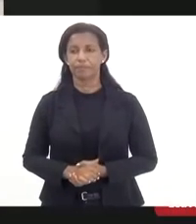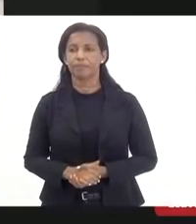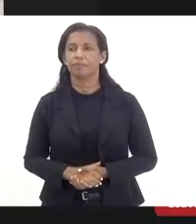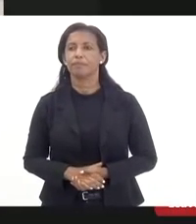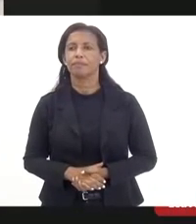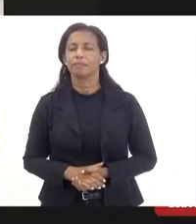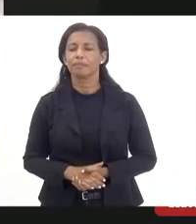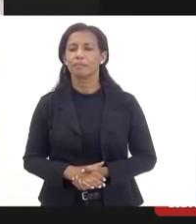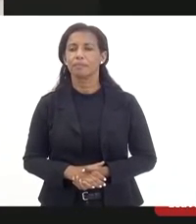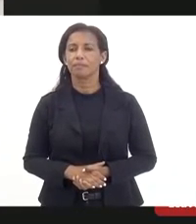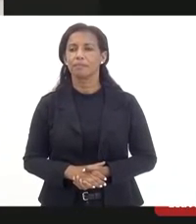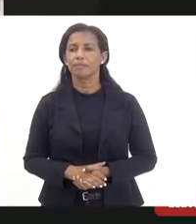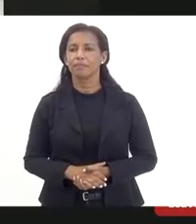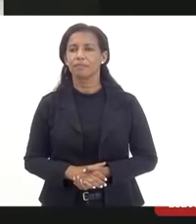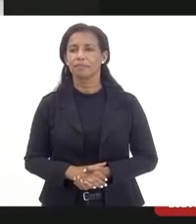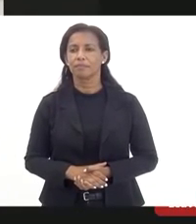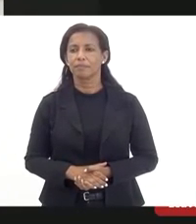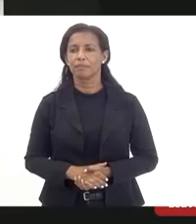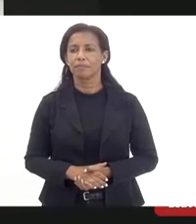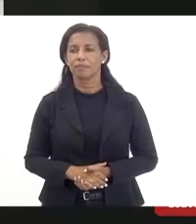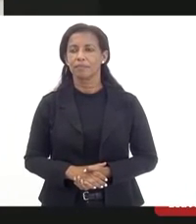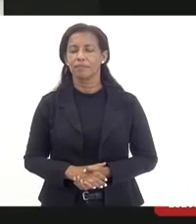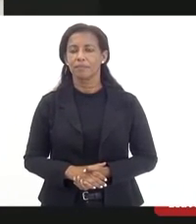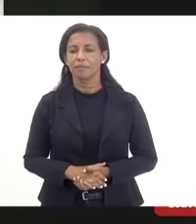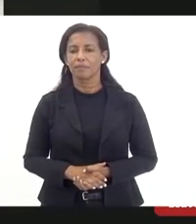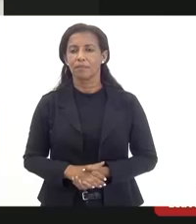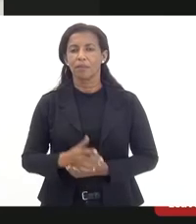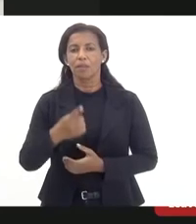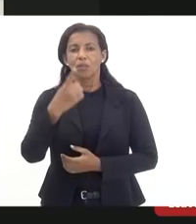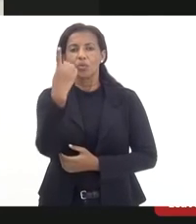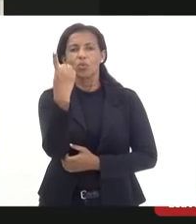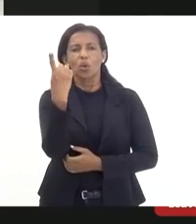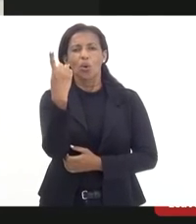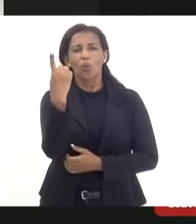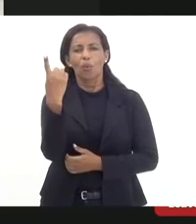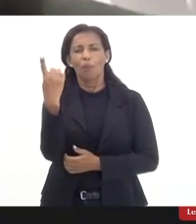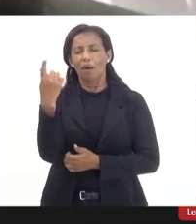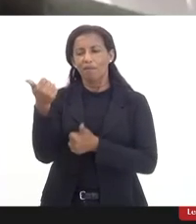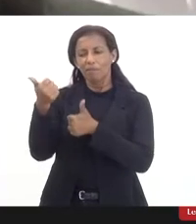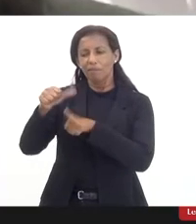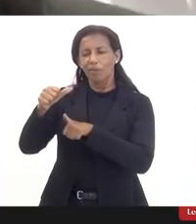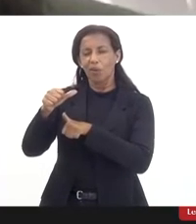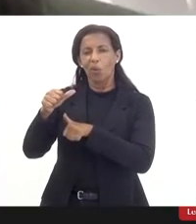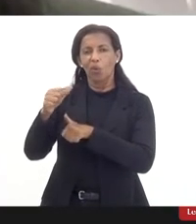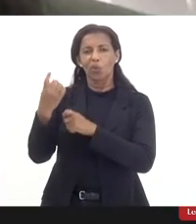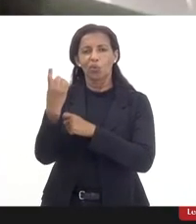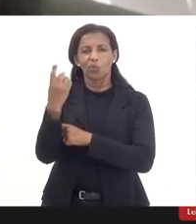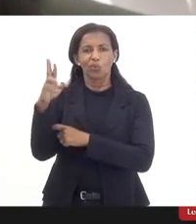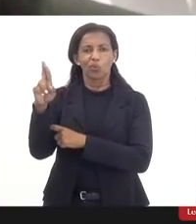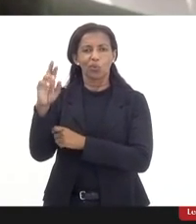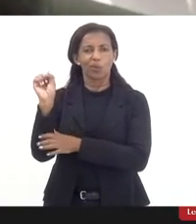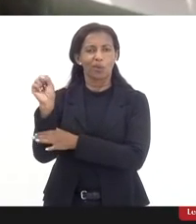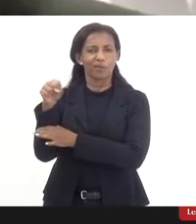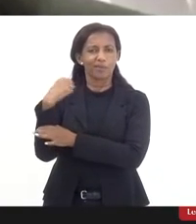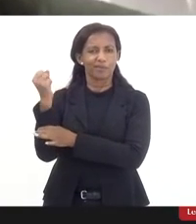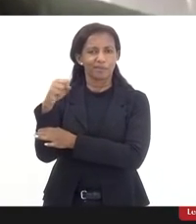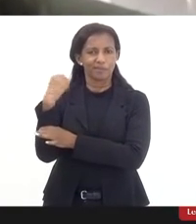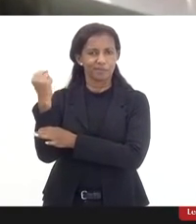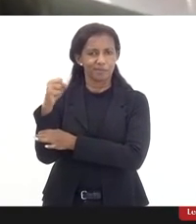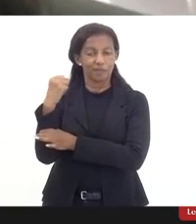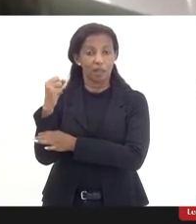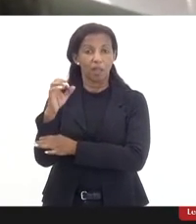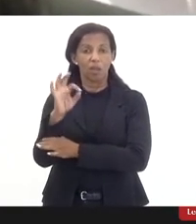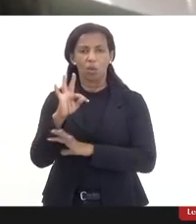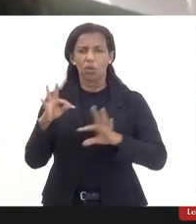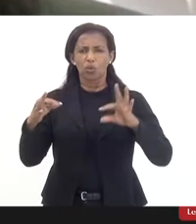deixa eu só fazer uma observação aqui da doutora Sandra que é fisioterapeuta e ela está nos lembrando no chat que todo o